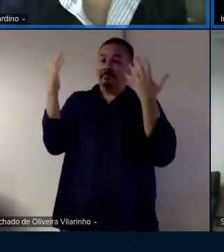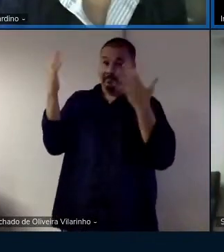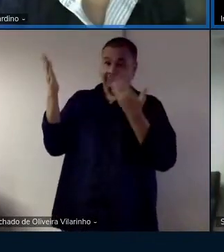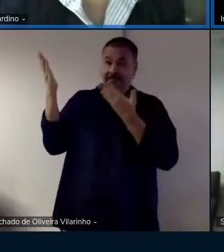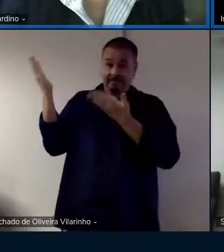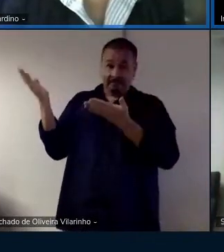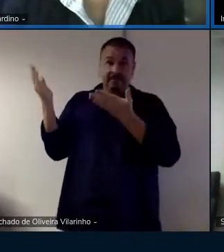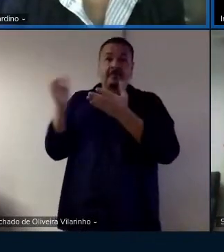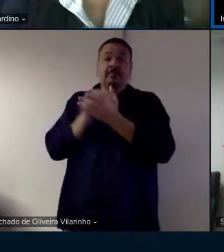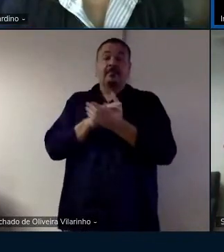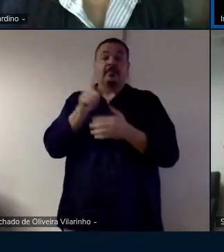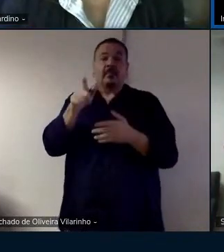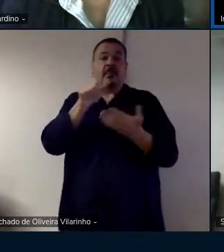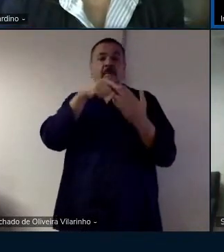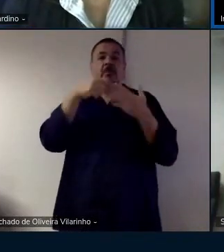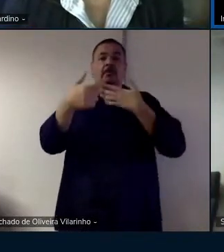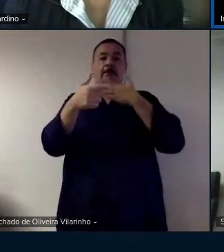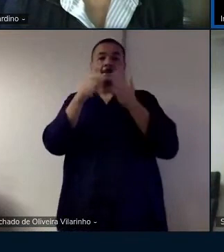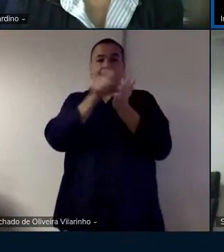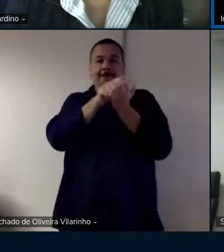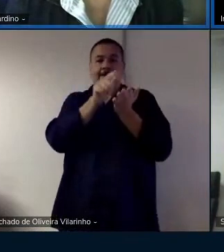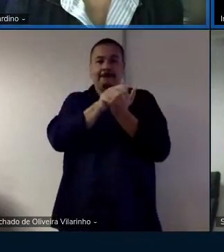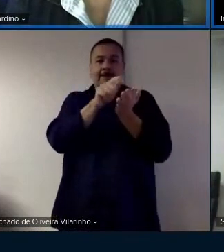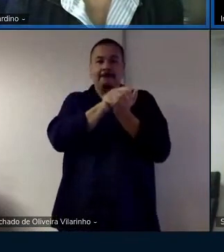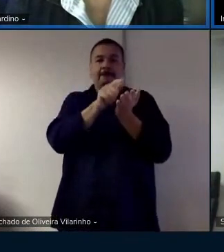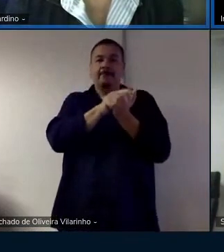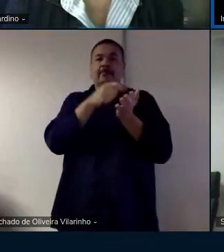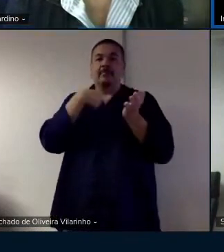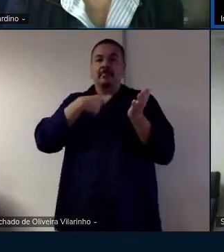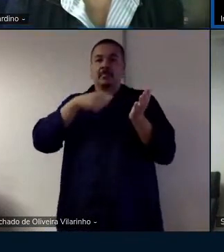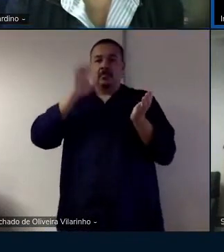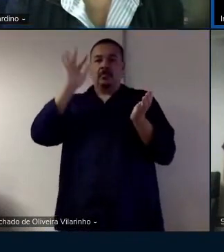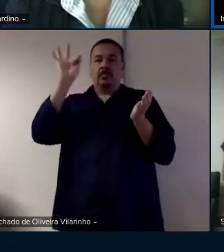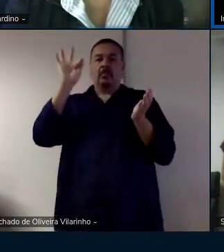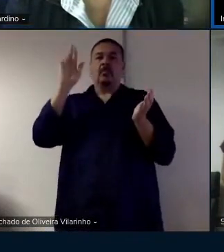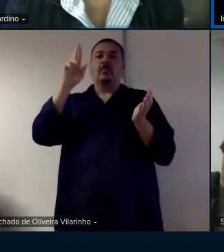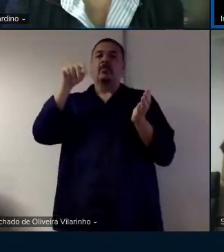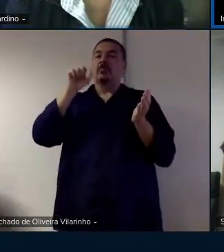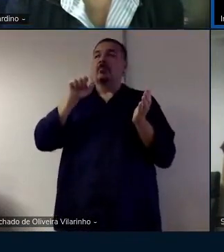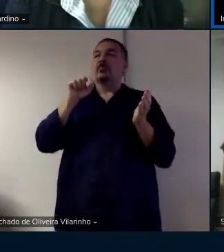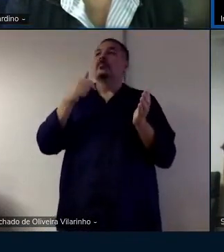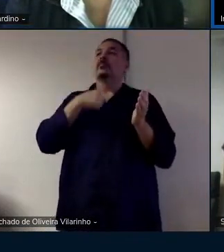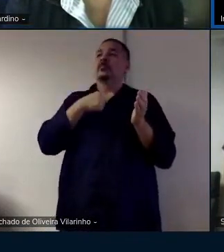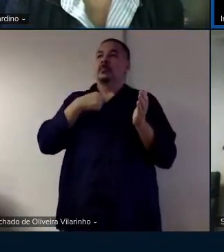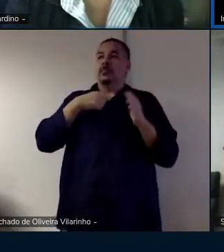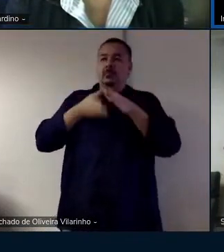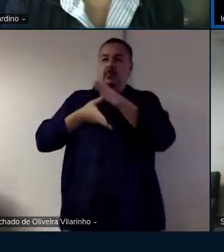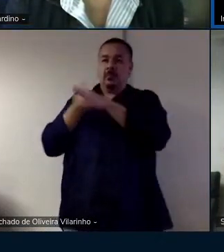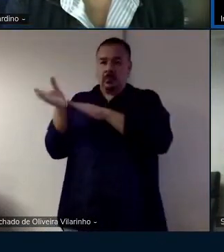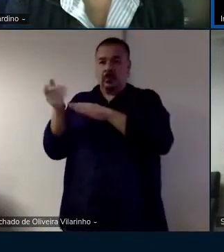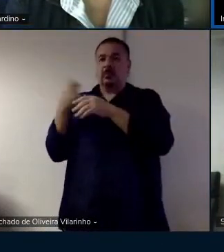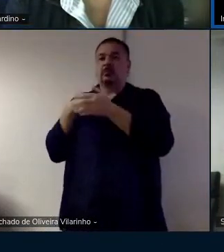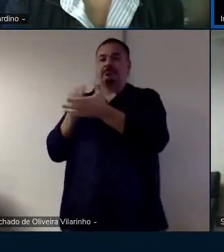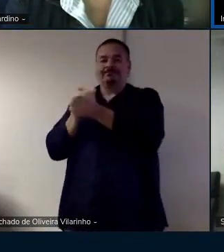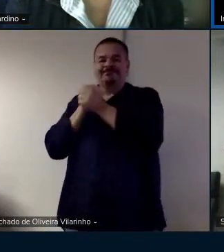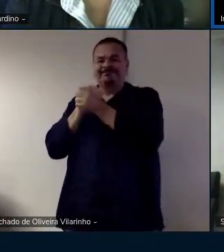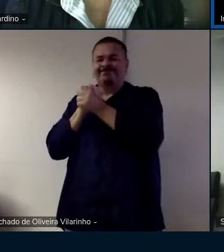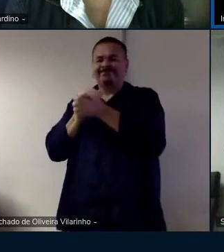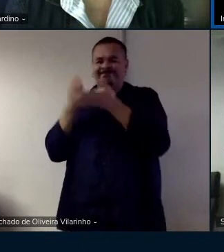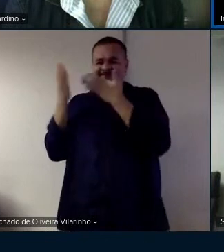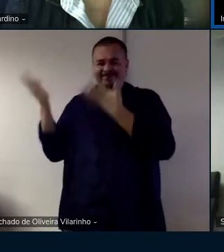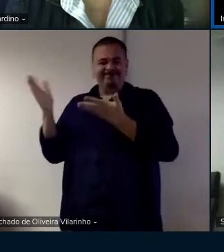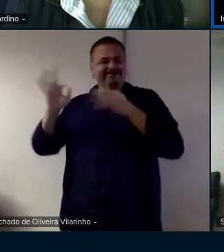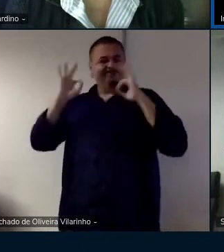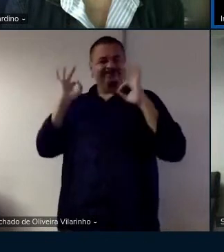parabéns e no papel né nessa nessa função que eu estou aqui como a sua orientadora eu queria te parabenizar mesmo